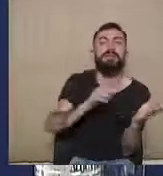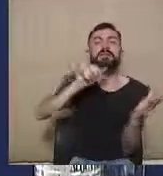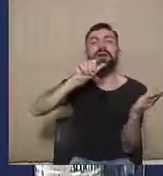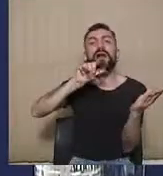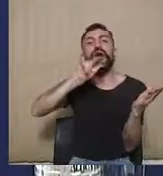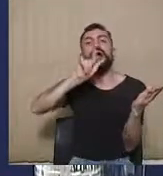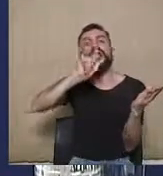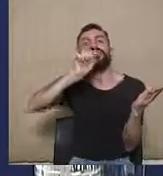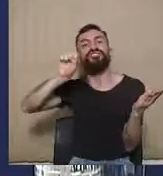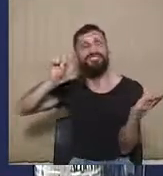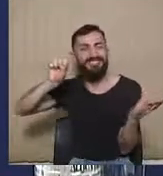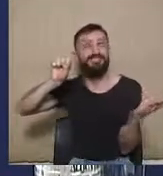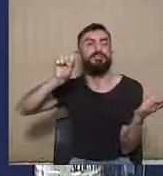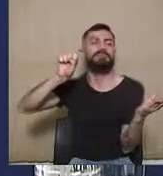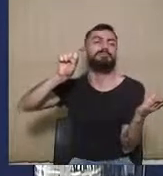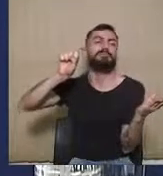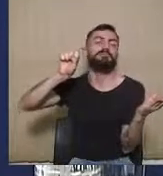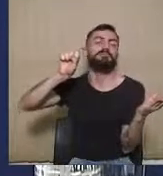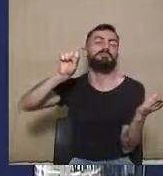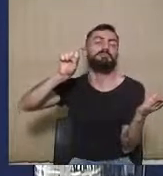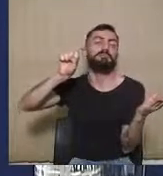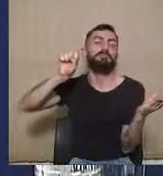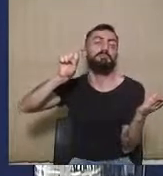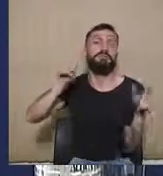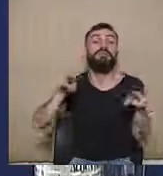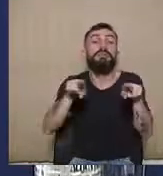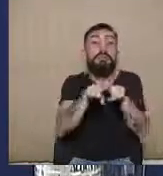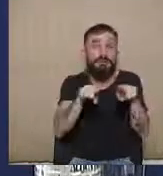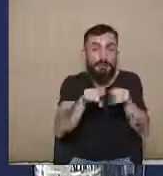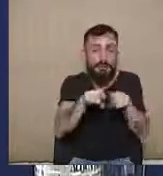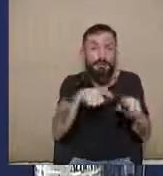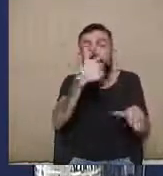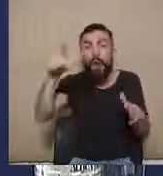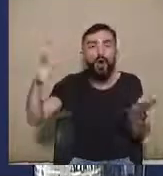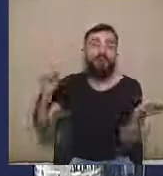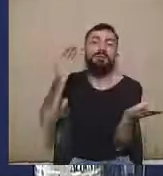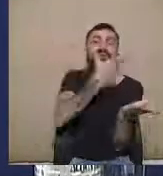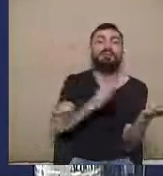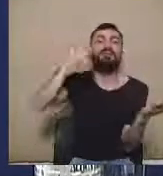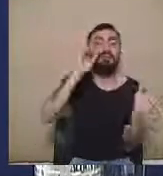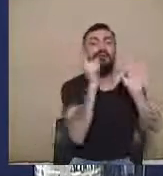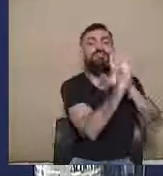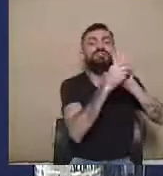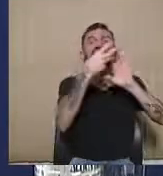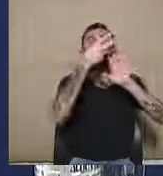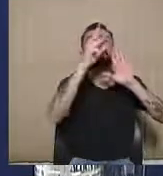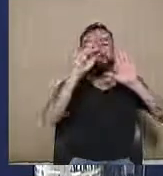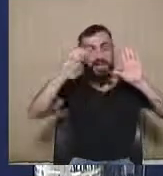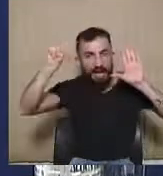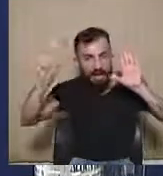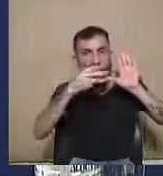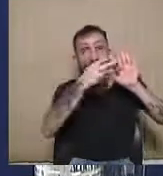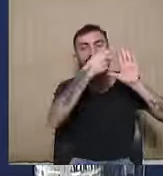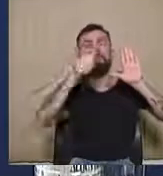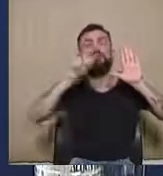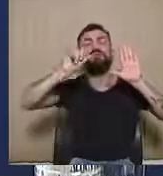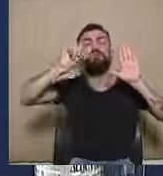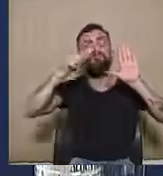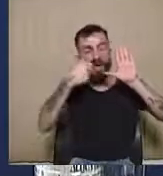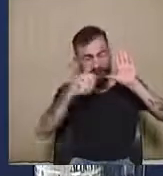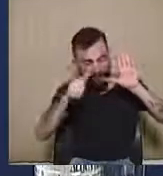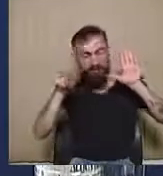as representações especiais do artigo 30A, 41A, do artigo 73,